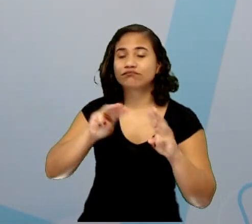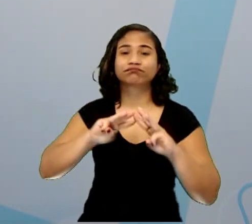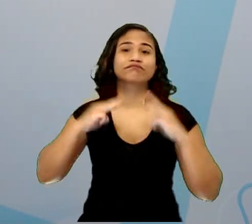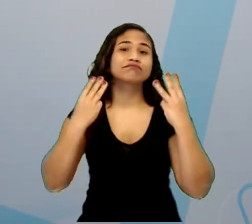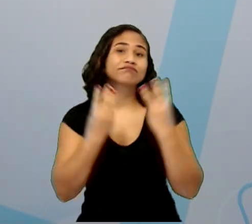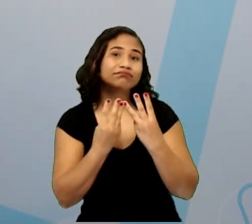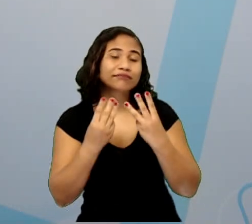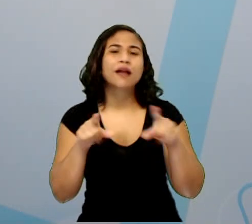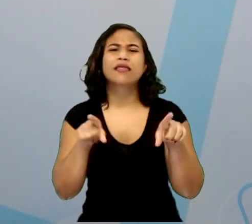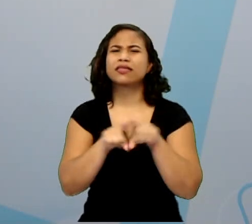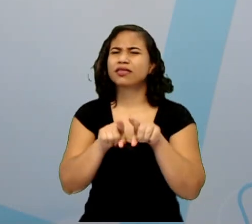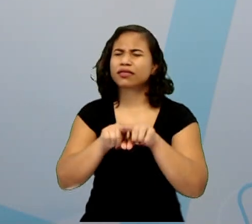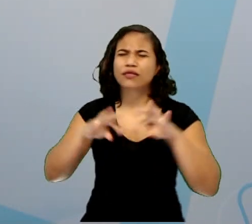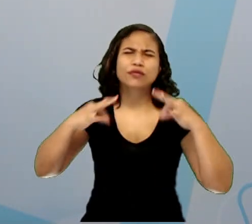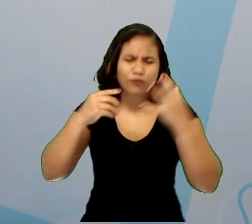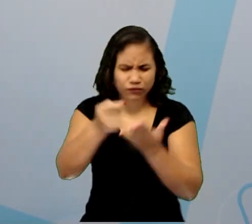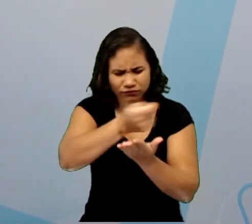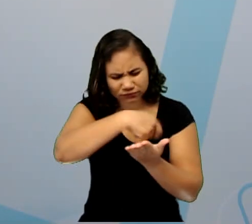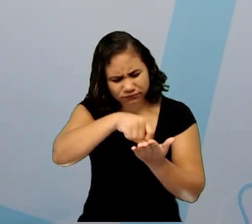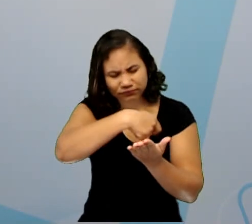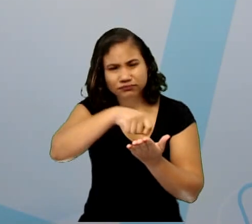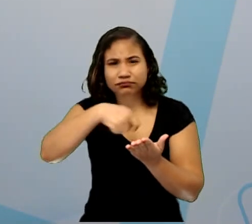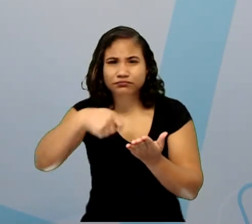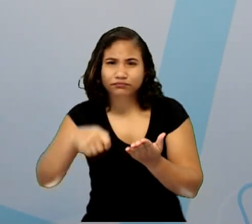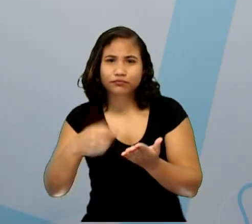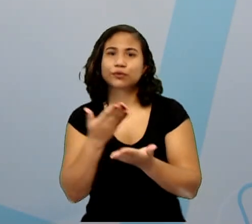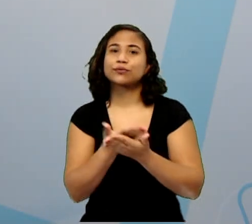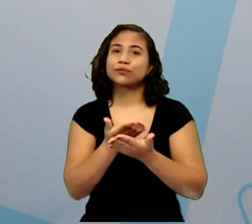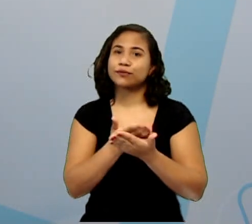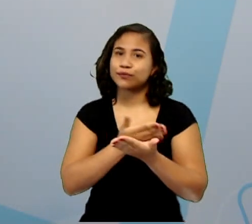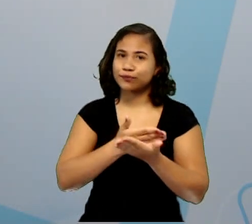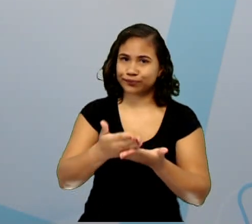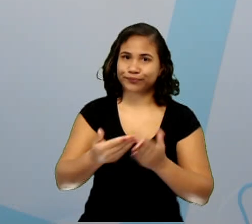tudo, preste bem atenção, vamos estudar.